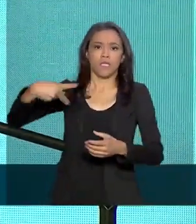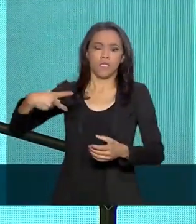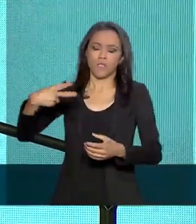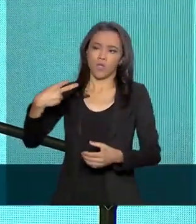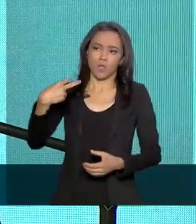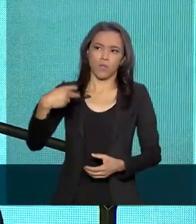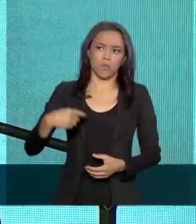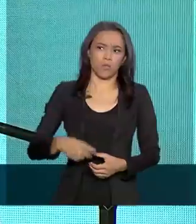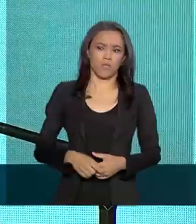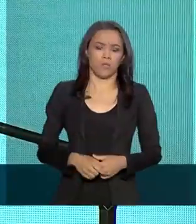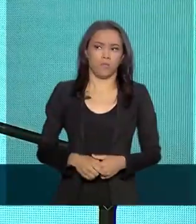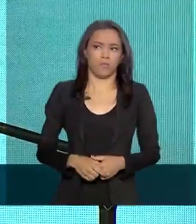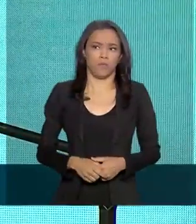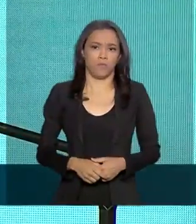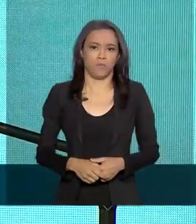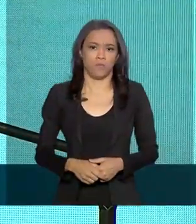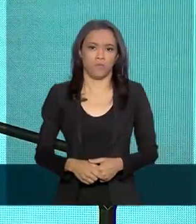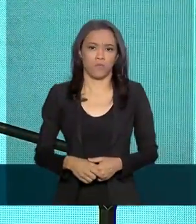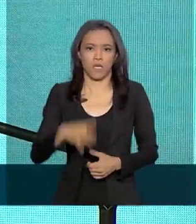fiz cara de totem.